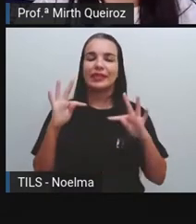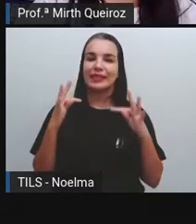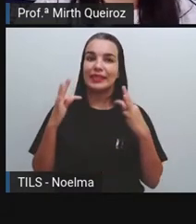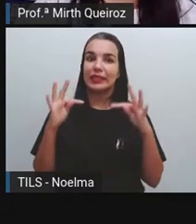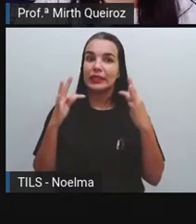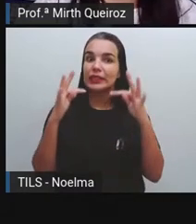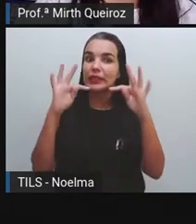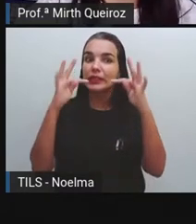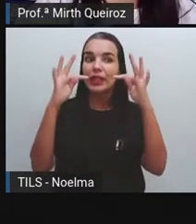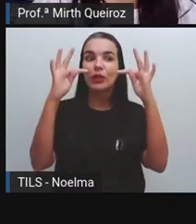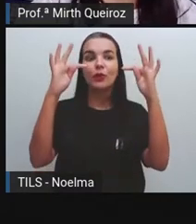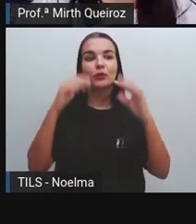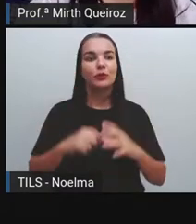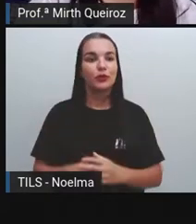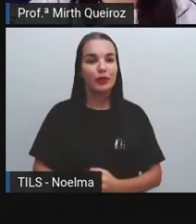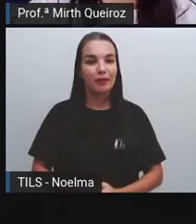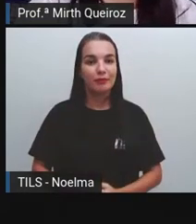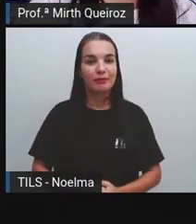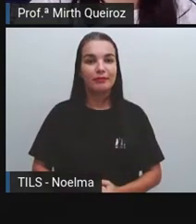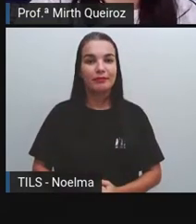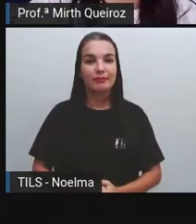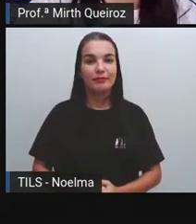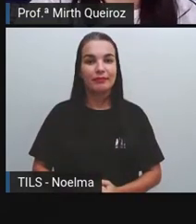ao avanço da tecnologia.